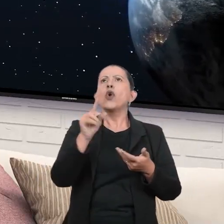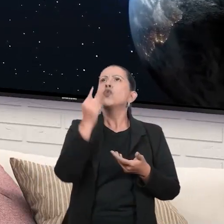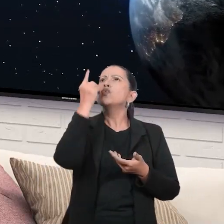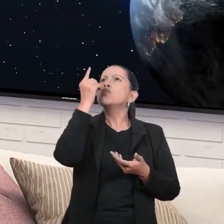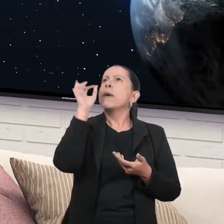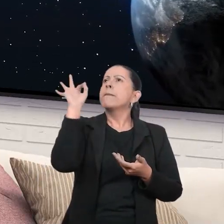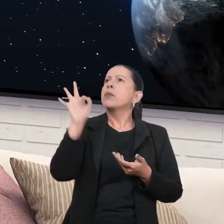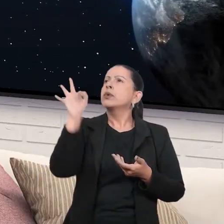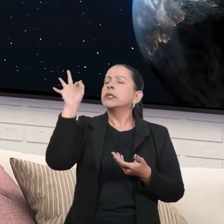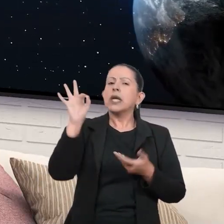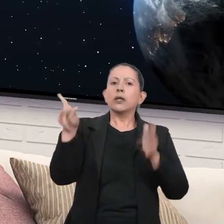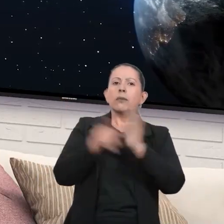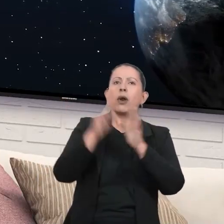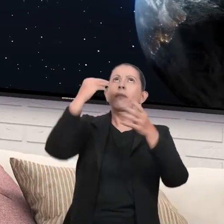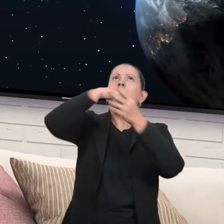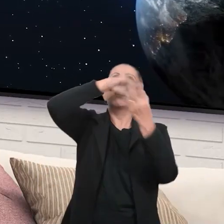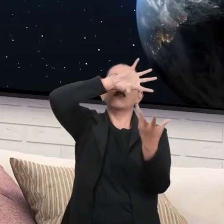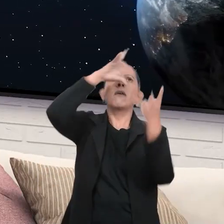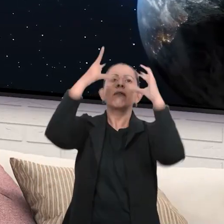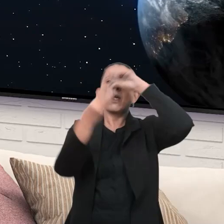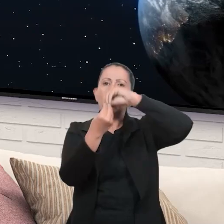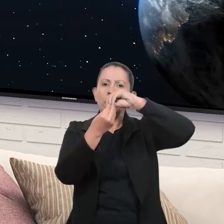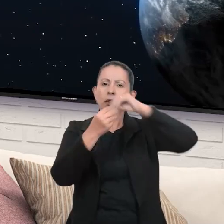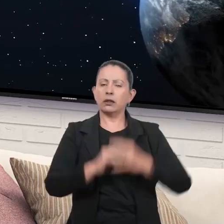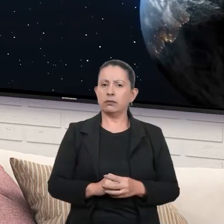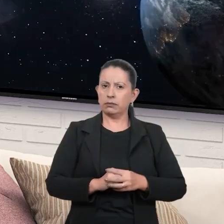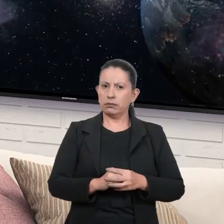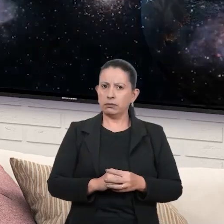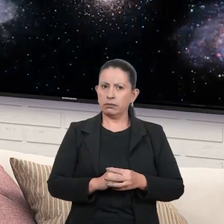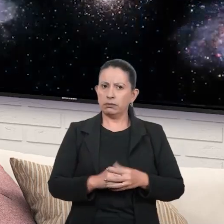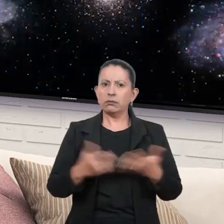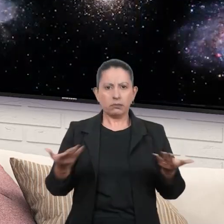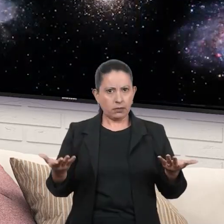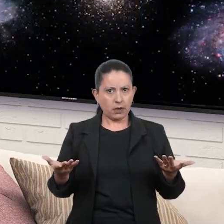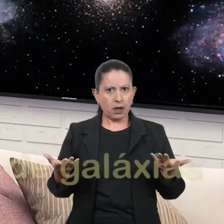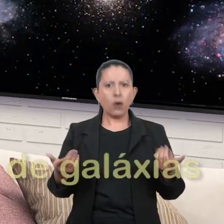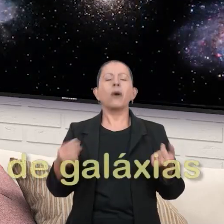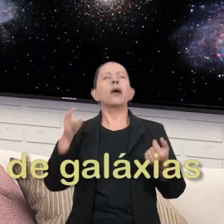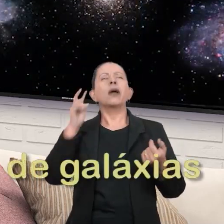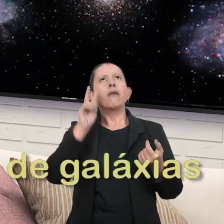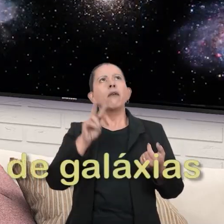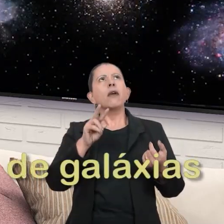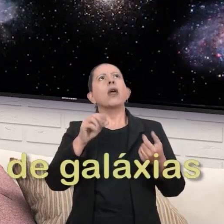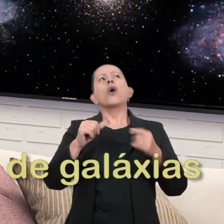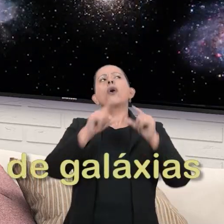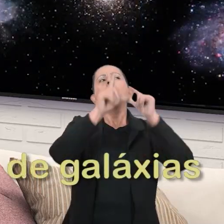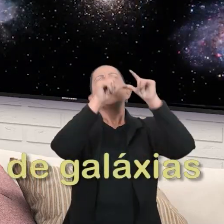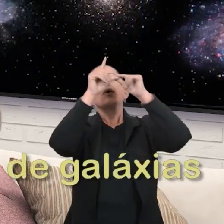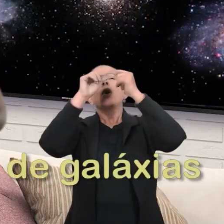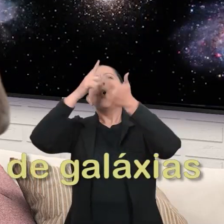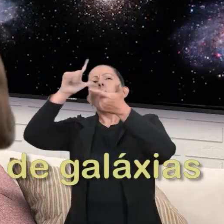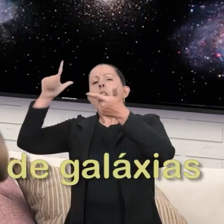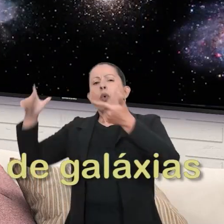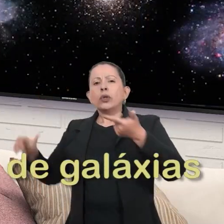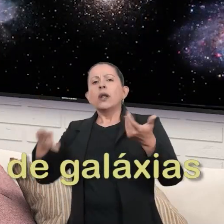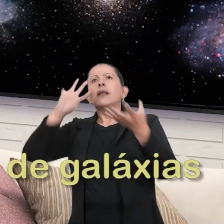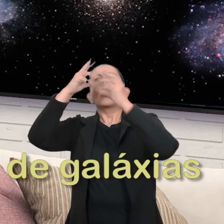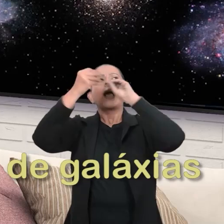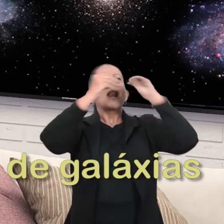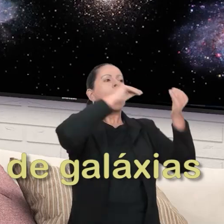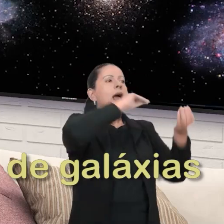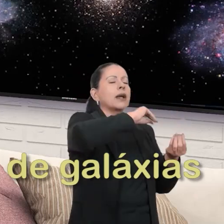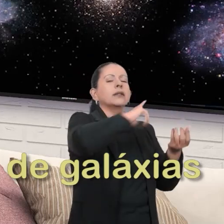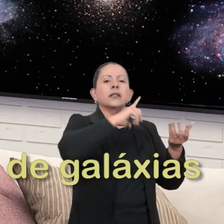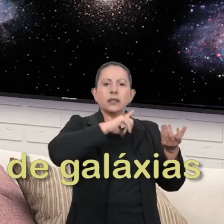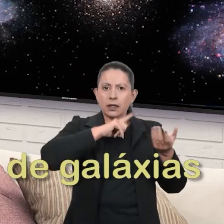das estrelas na nossa Via Láctea? Quem dirá as estrelas das outras cem milhões de galáxias